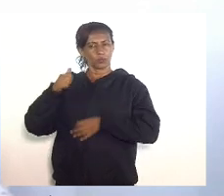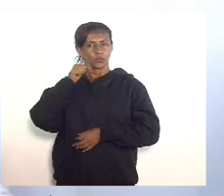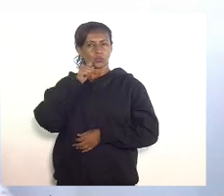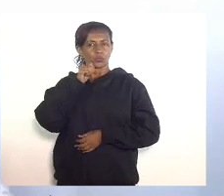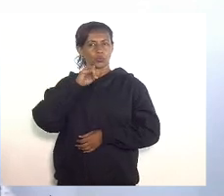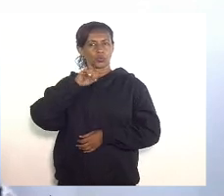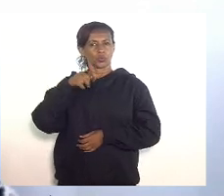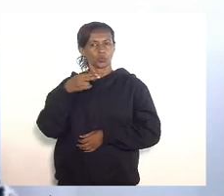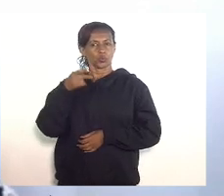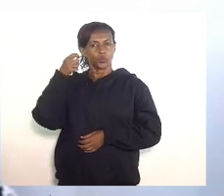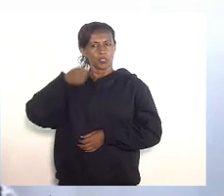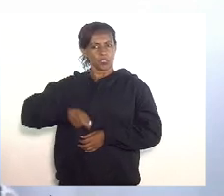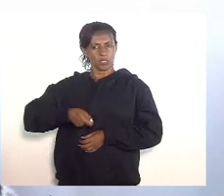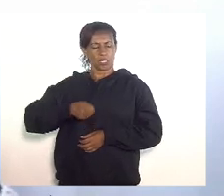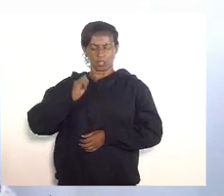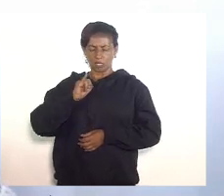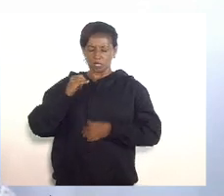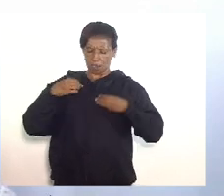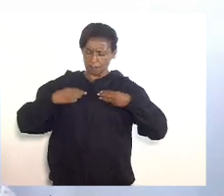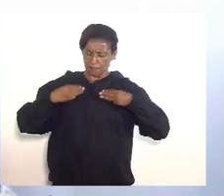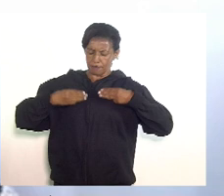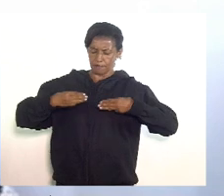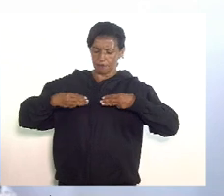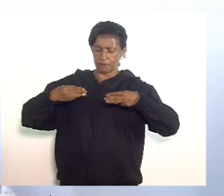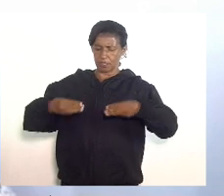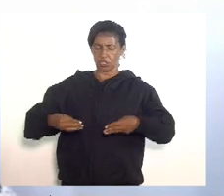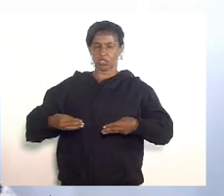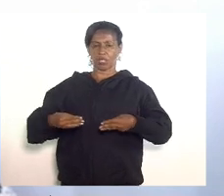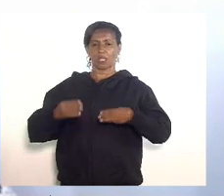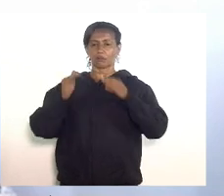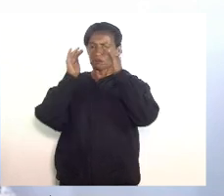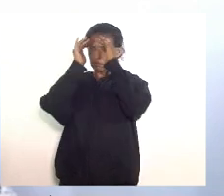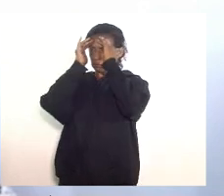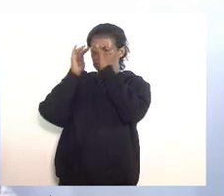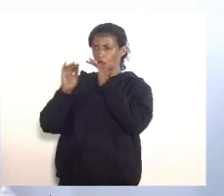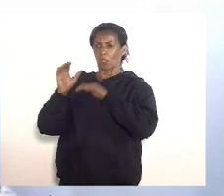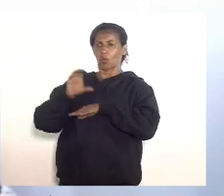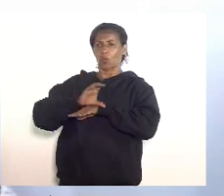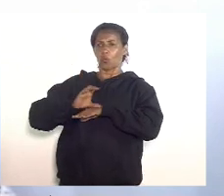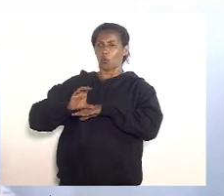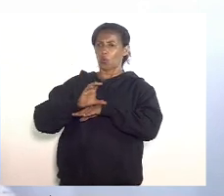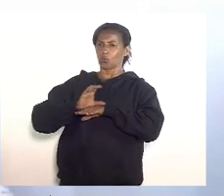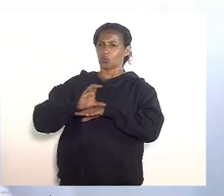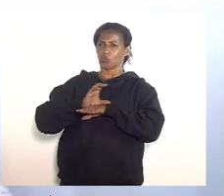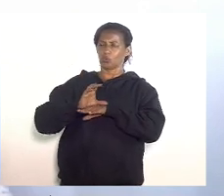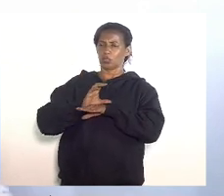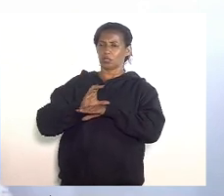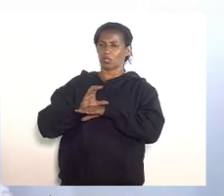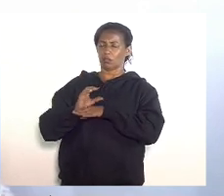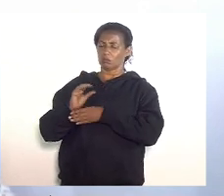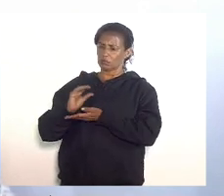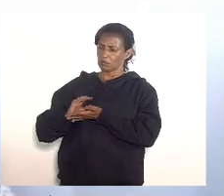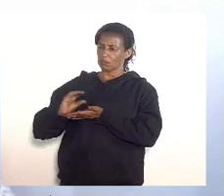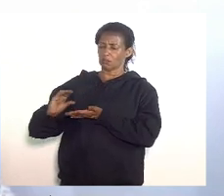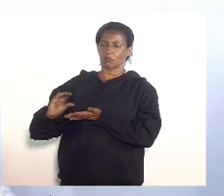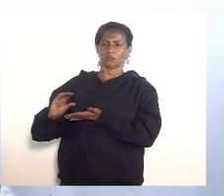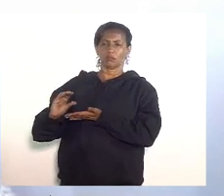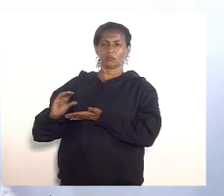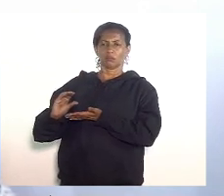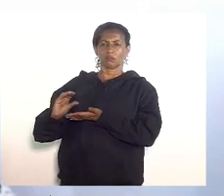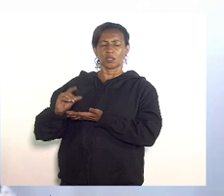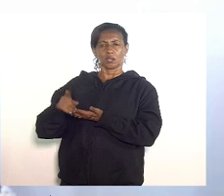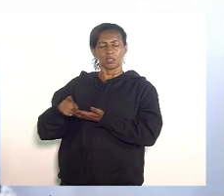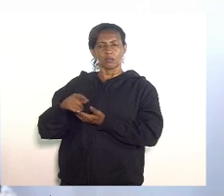Saúde estava cumprindo a determinação constitucional da rubrica orçamentária e me causa muito